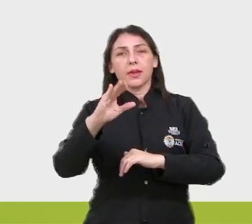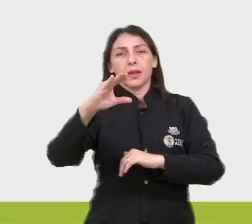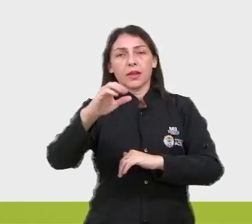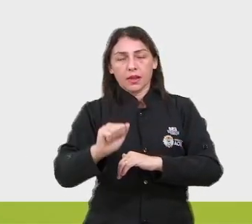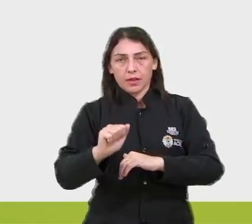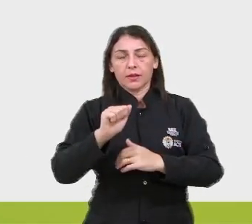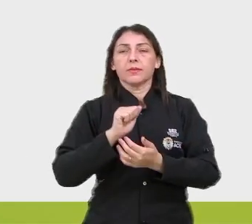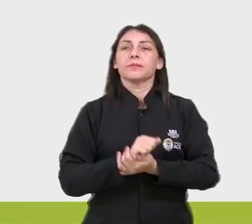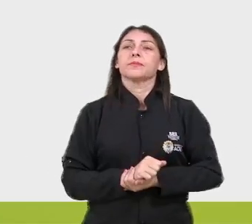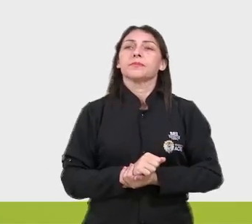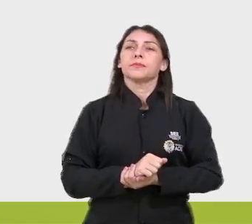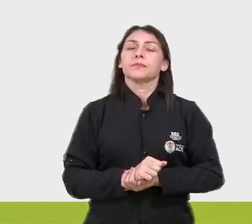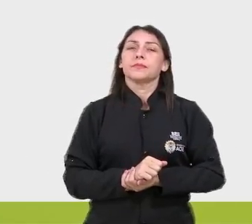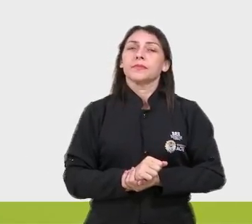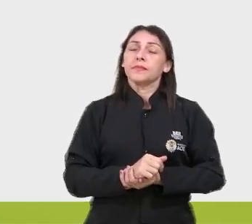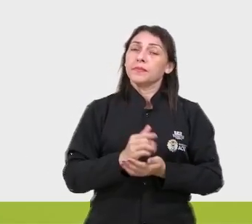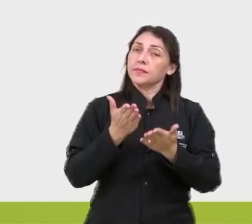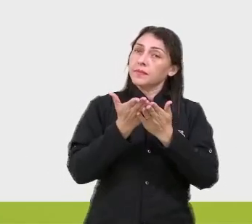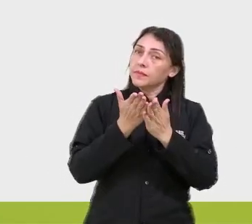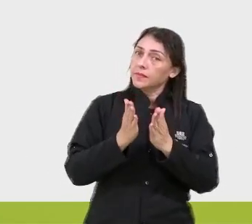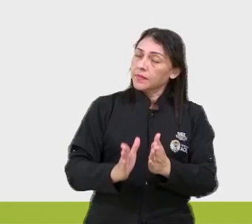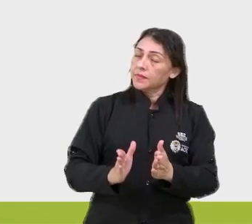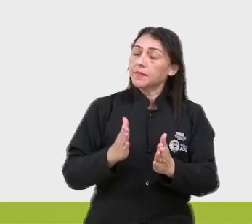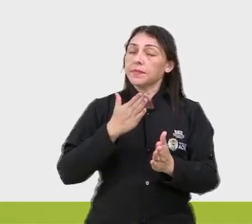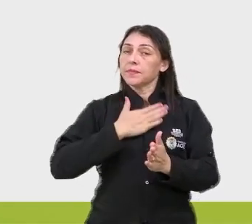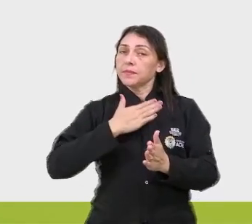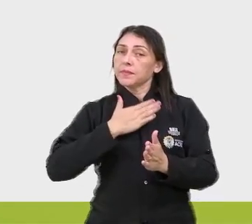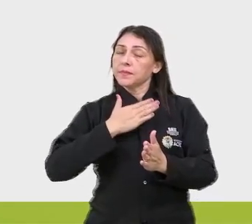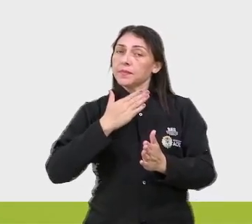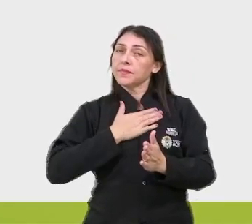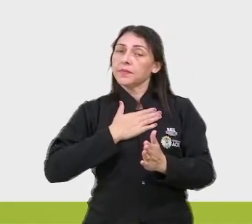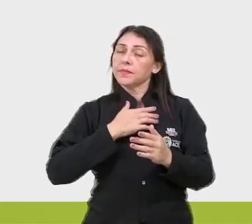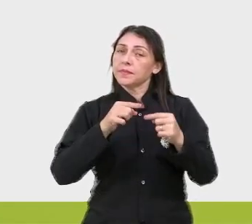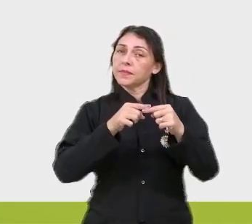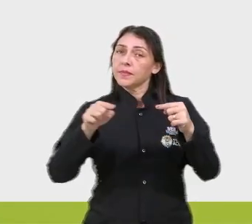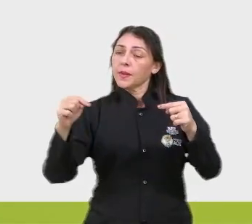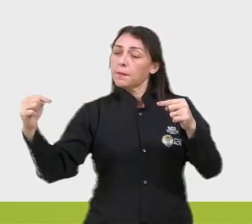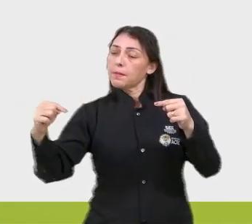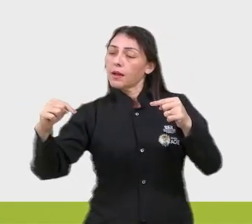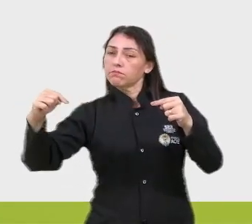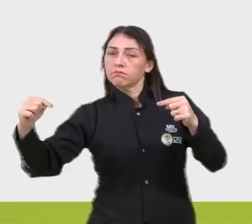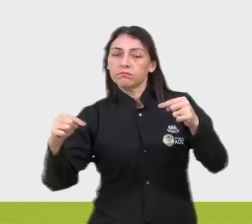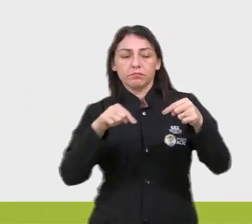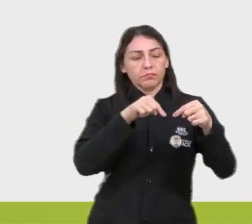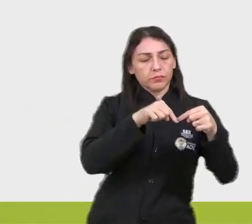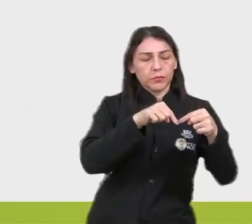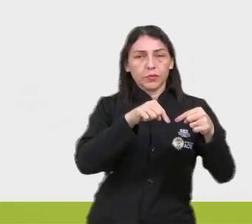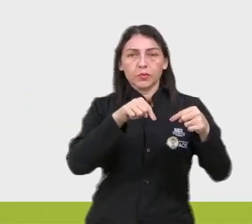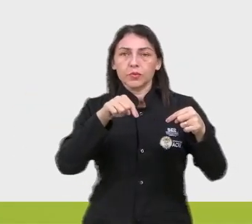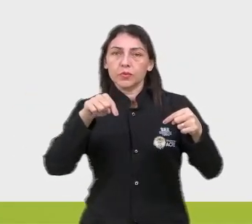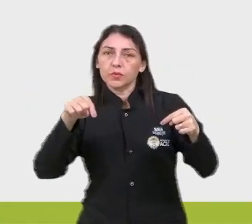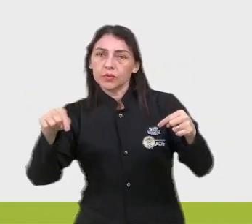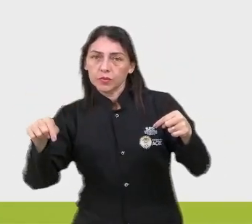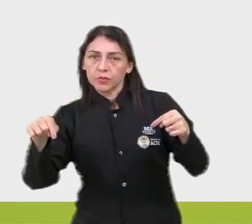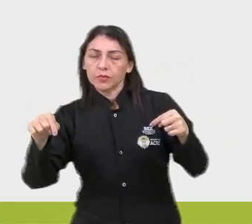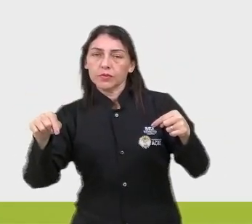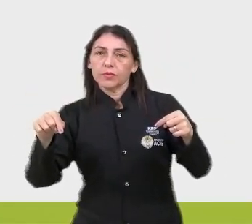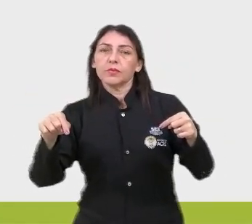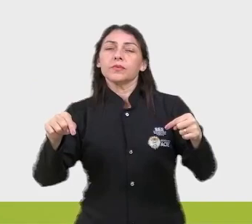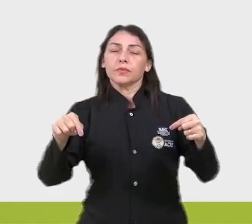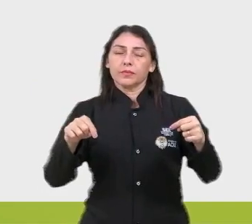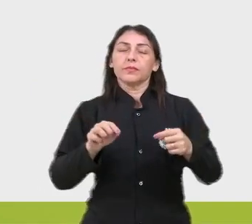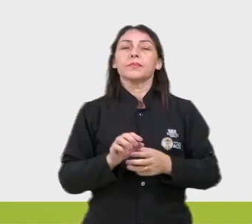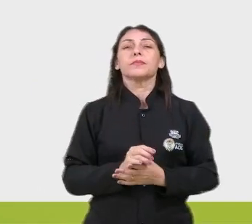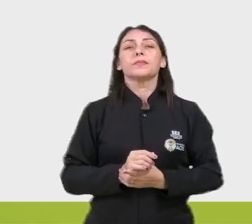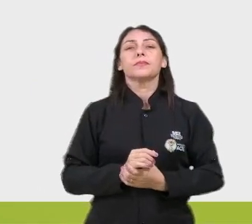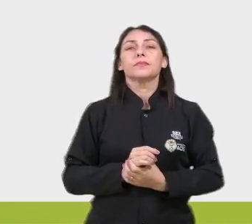translineação, né? Quando termina lá na minha linha, eu dou o tracinho ali de translineação, separação